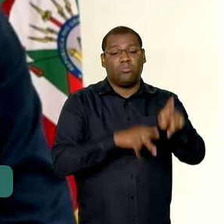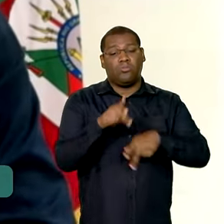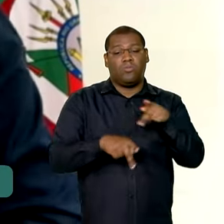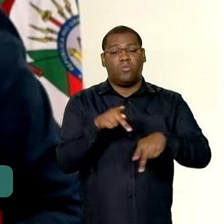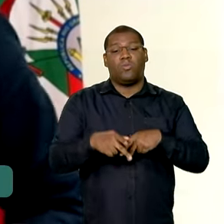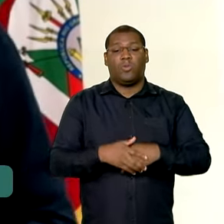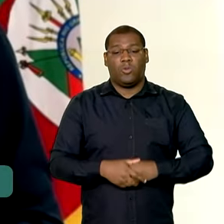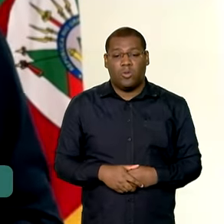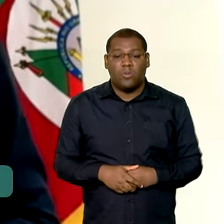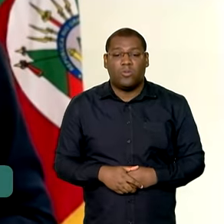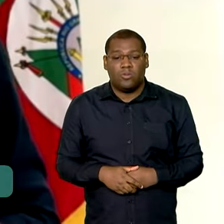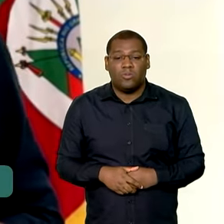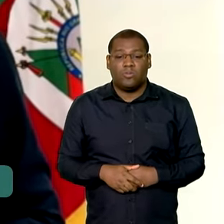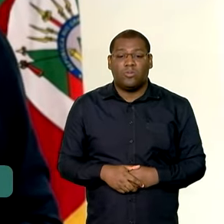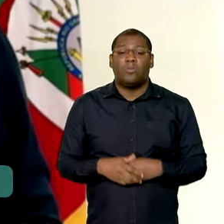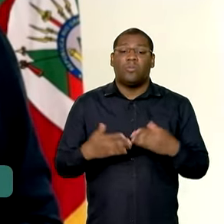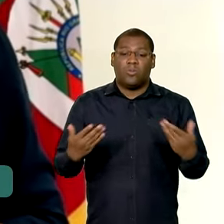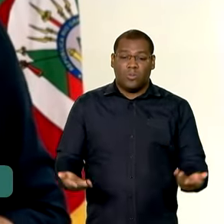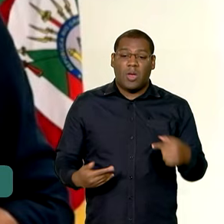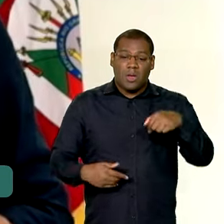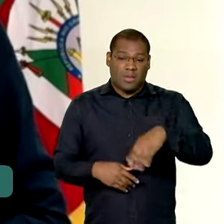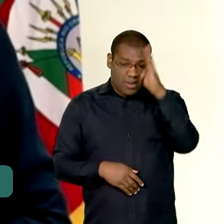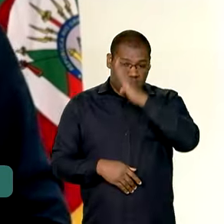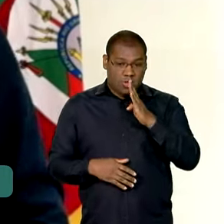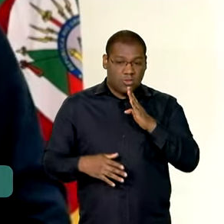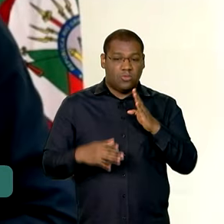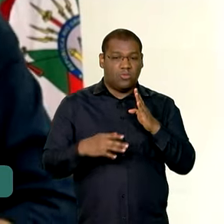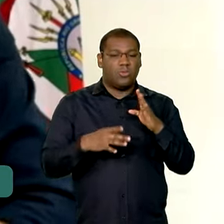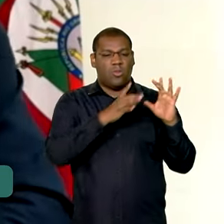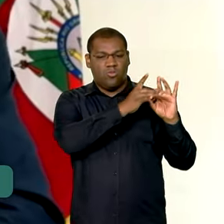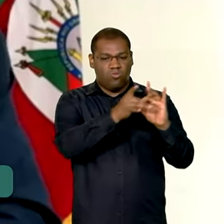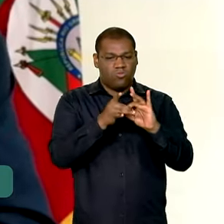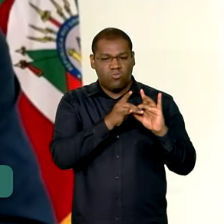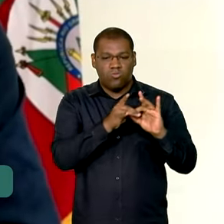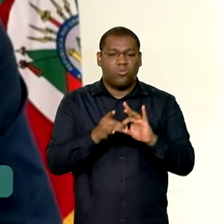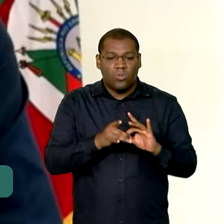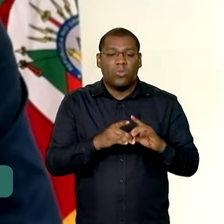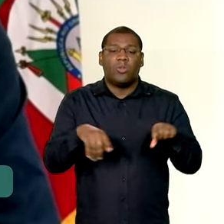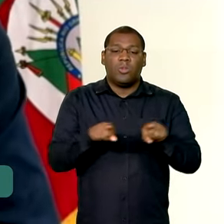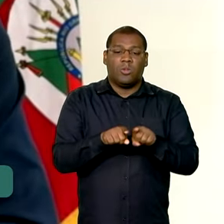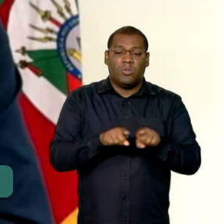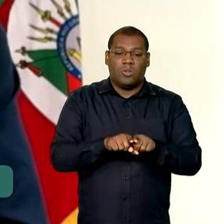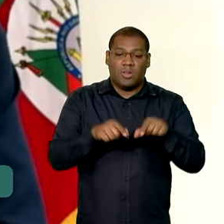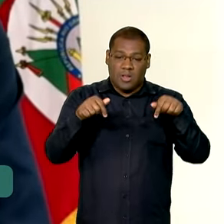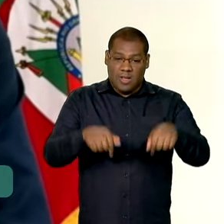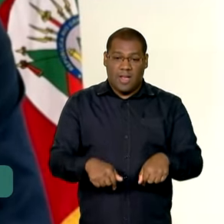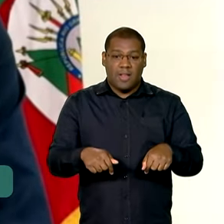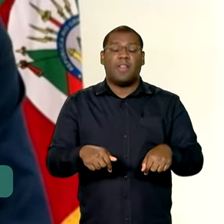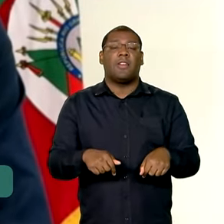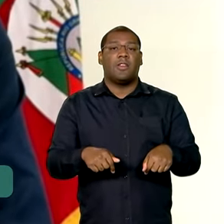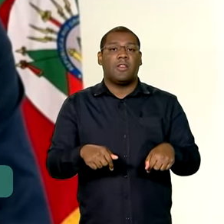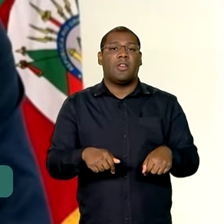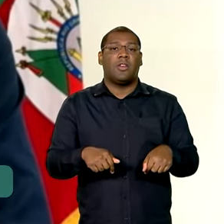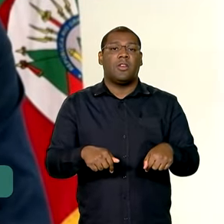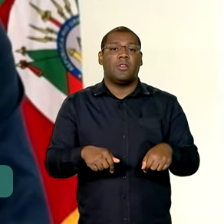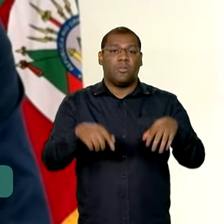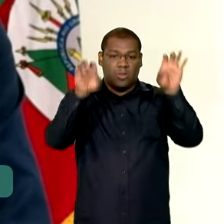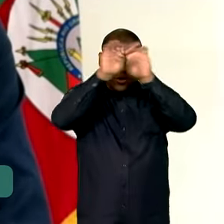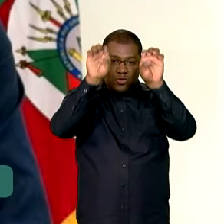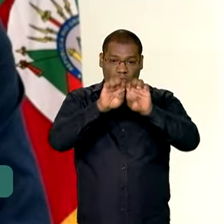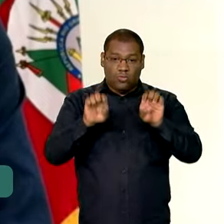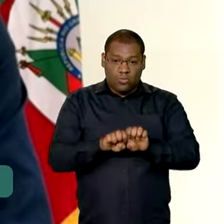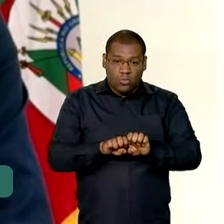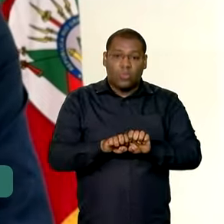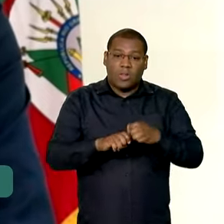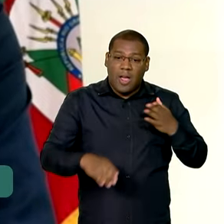Então nós vamos utilizar toda a nossa força, toda a estrutura que está montada aqui trabalhando no resgate ainda das